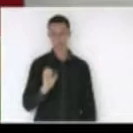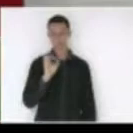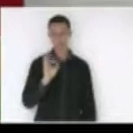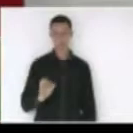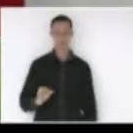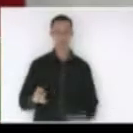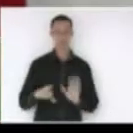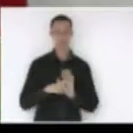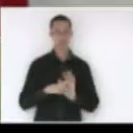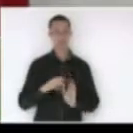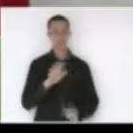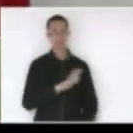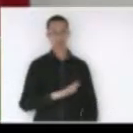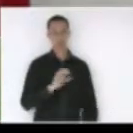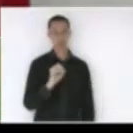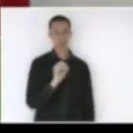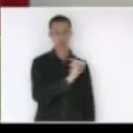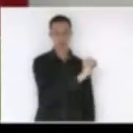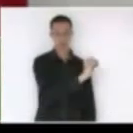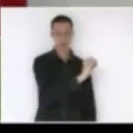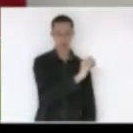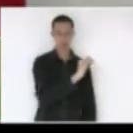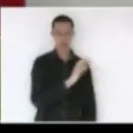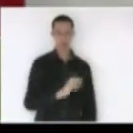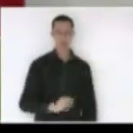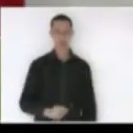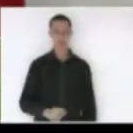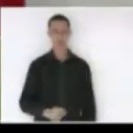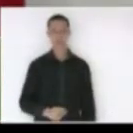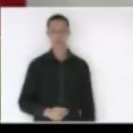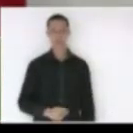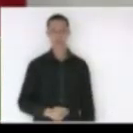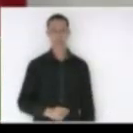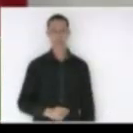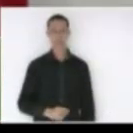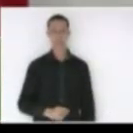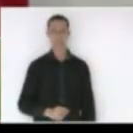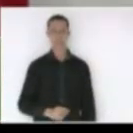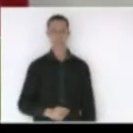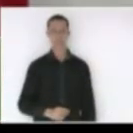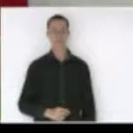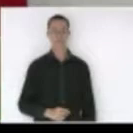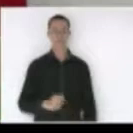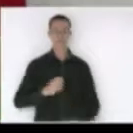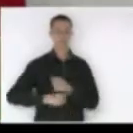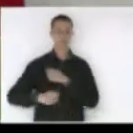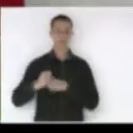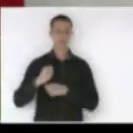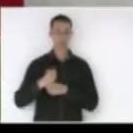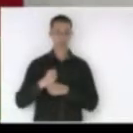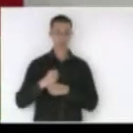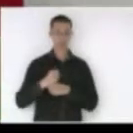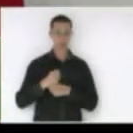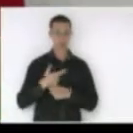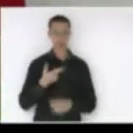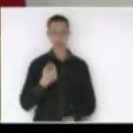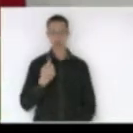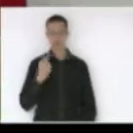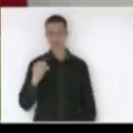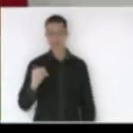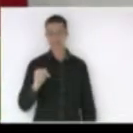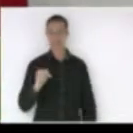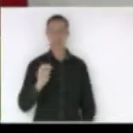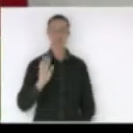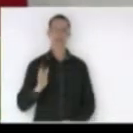região oeste somente em 2017 foram importados